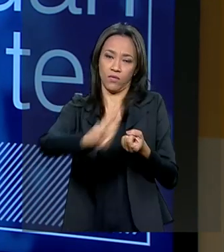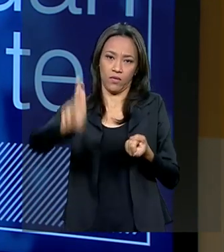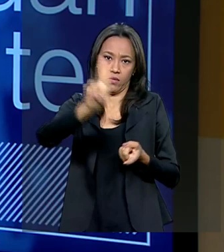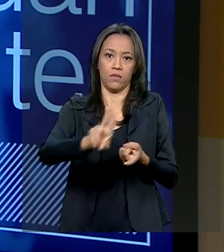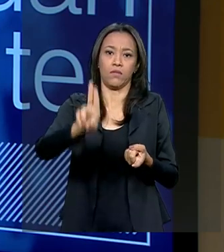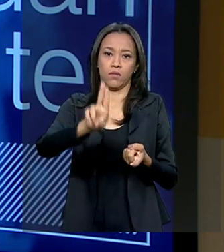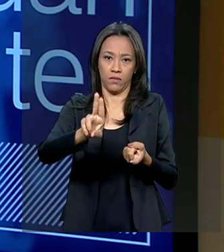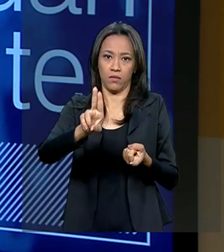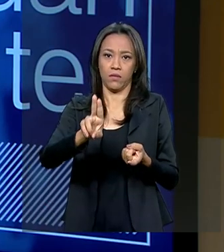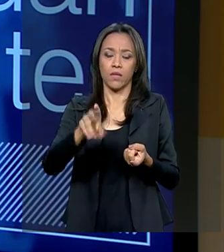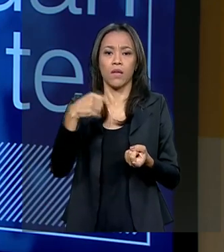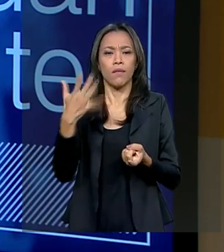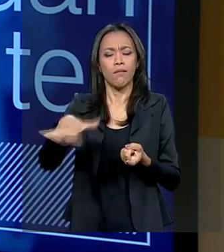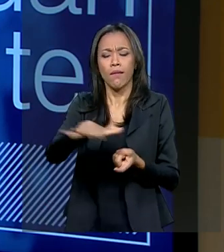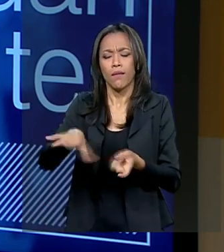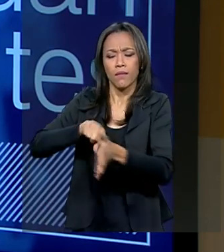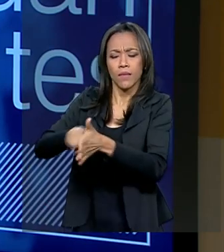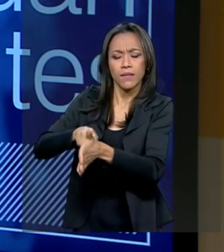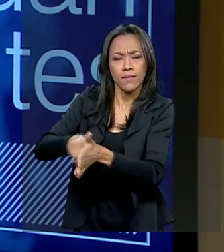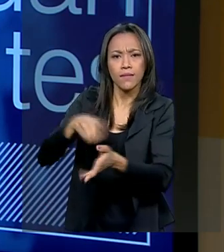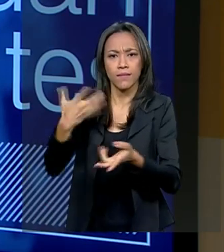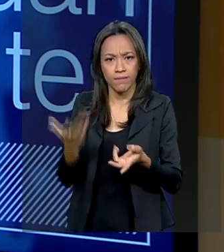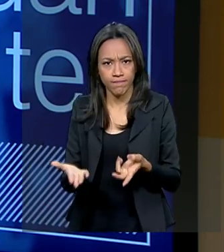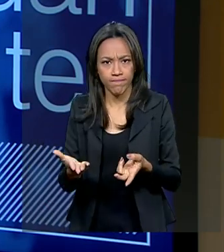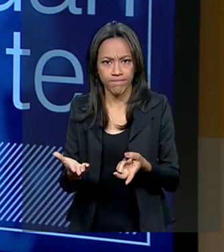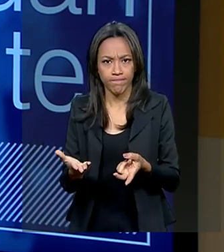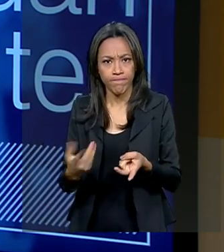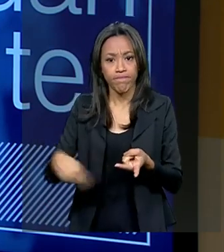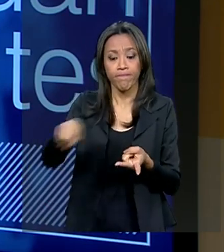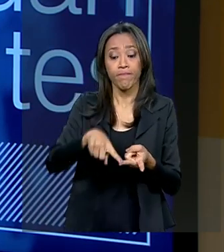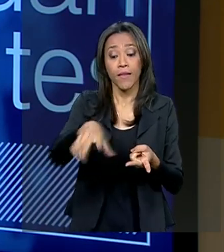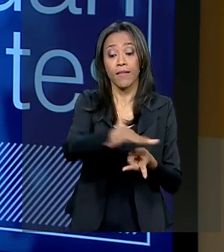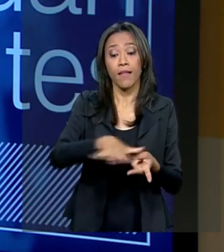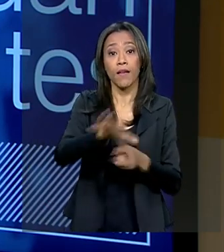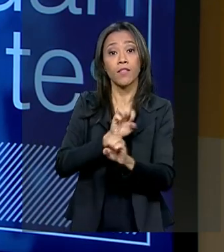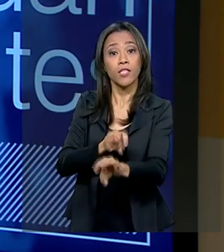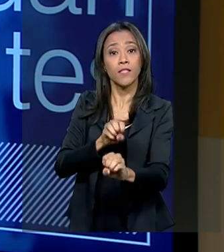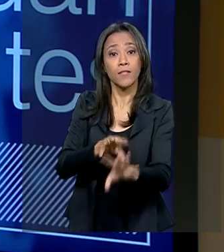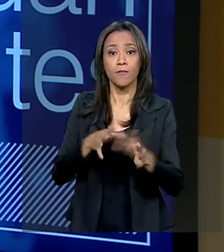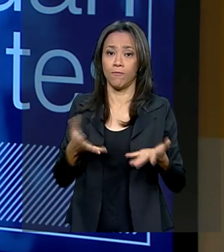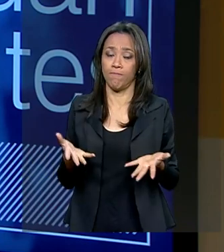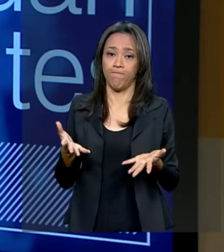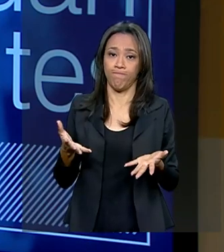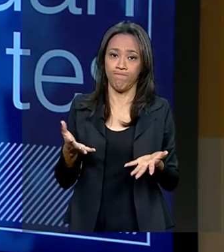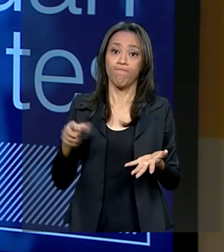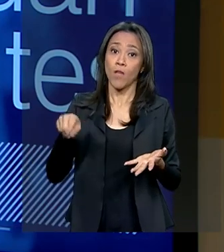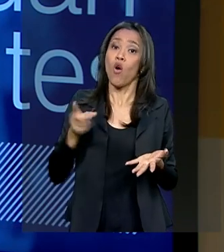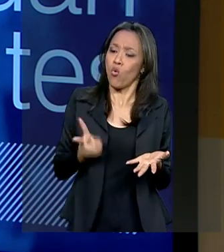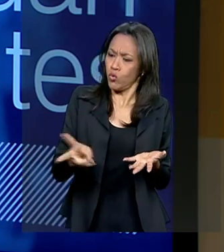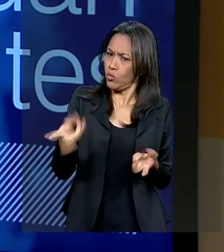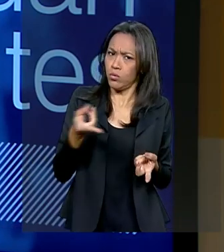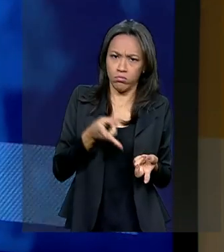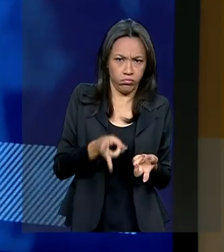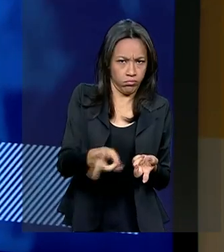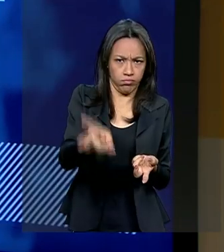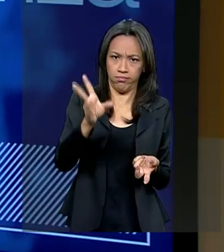de pesquisa e ensino não tem nada a ver. Continua como está.